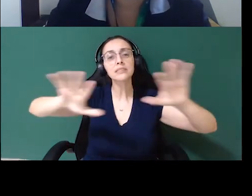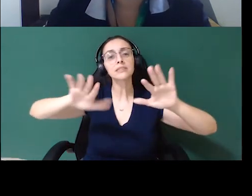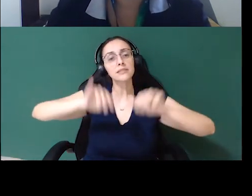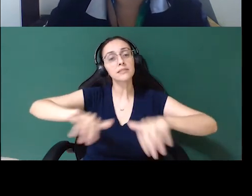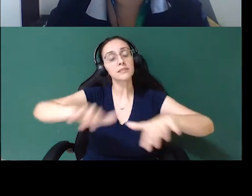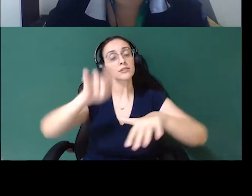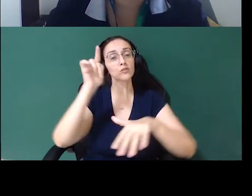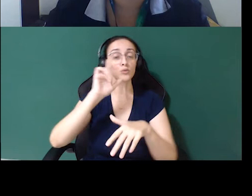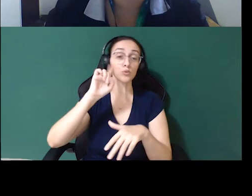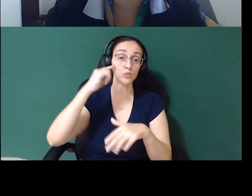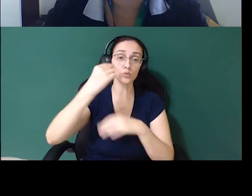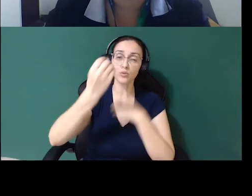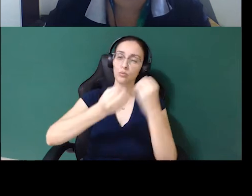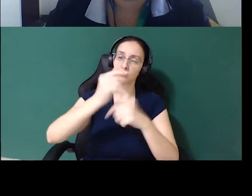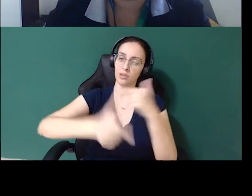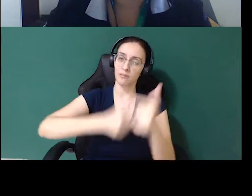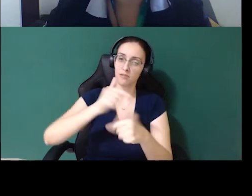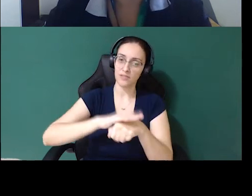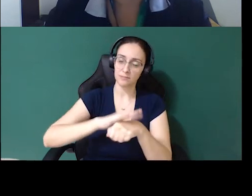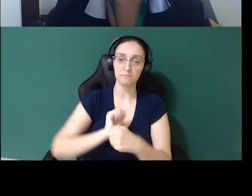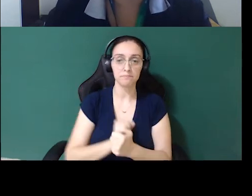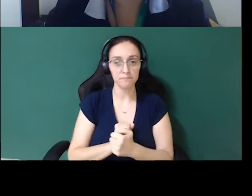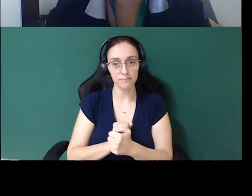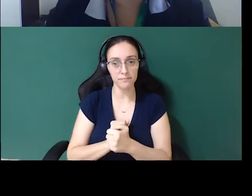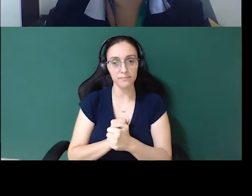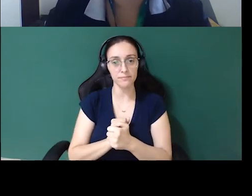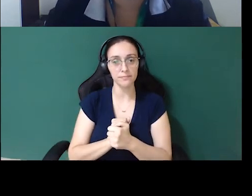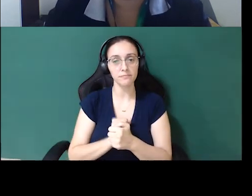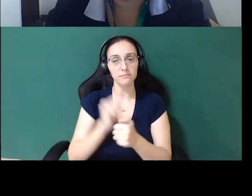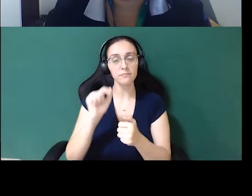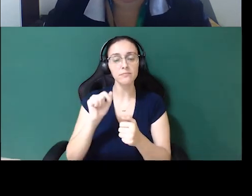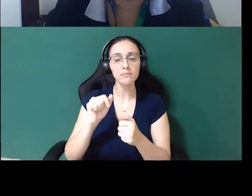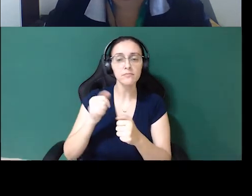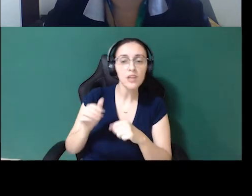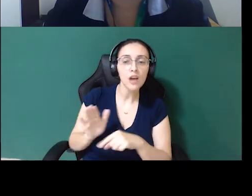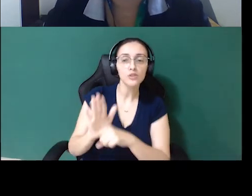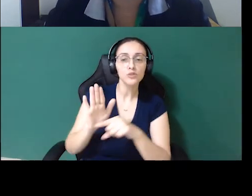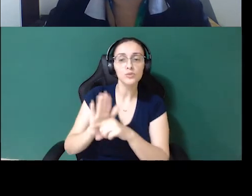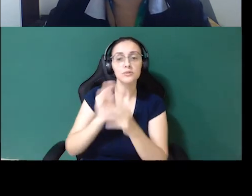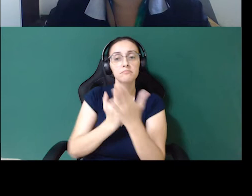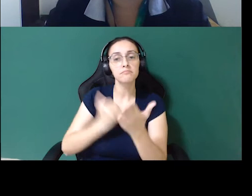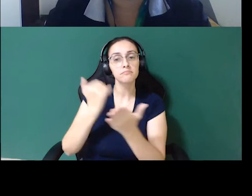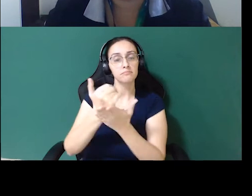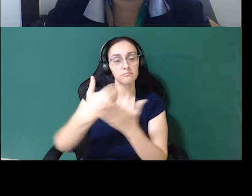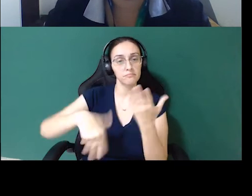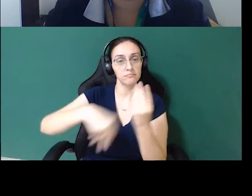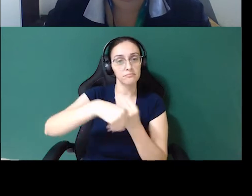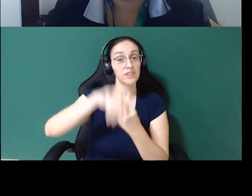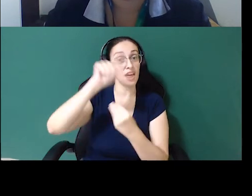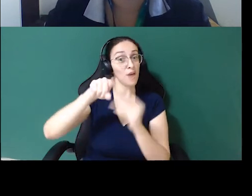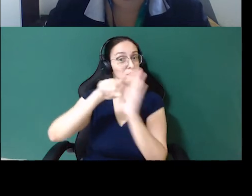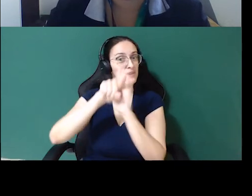dia, do que que a profissão faz. E aí, como uma contribuição extra, que foi fruto de uma